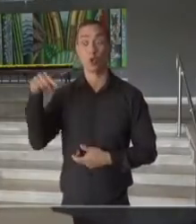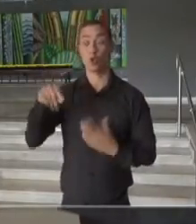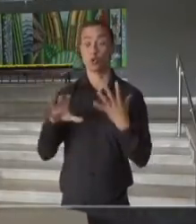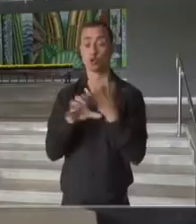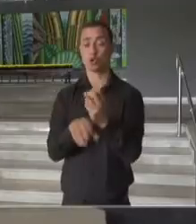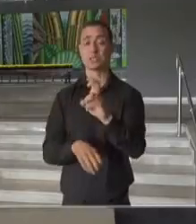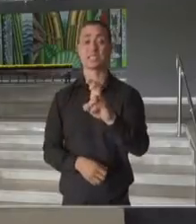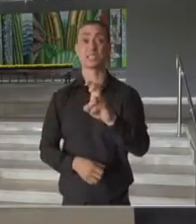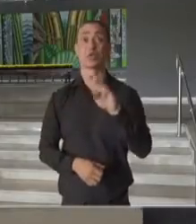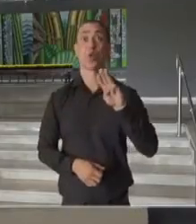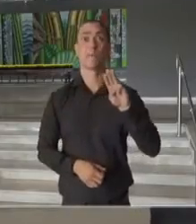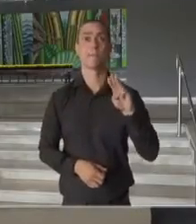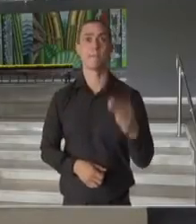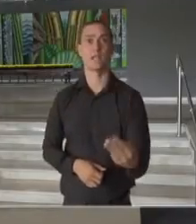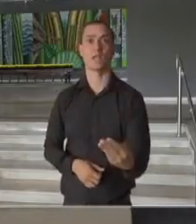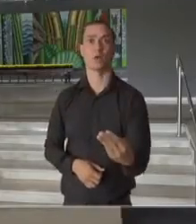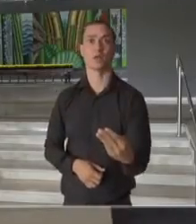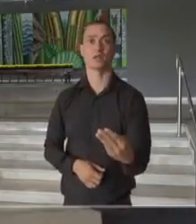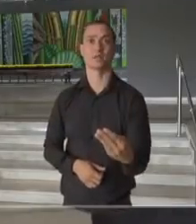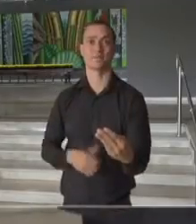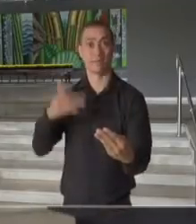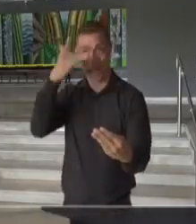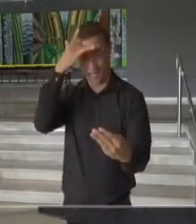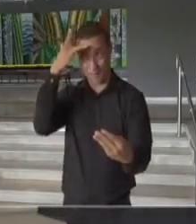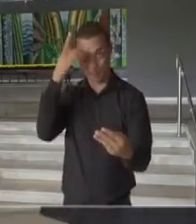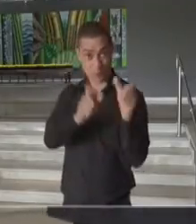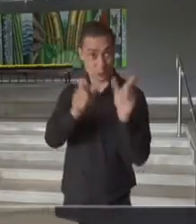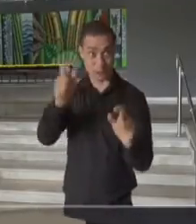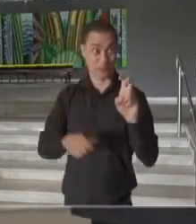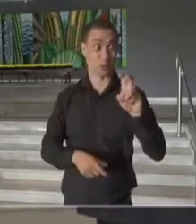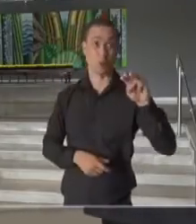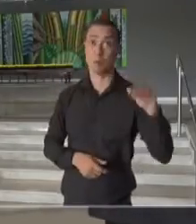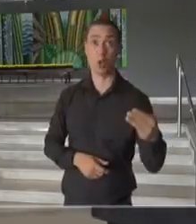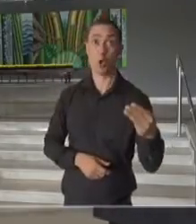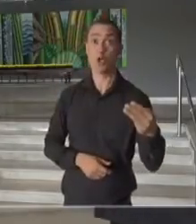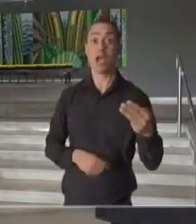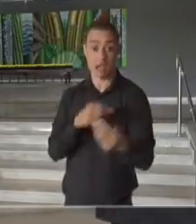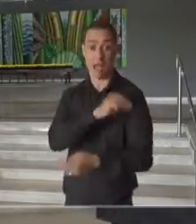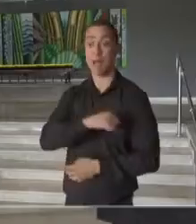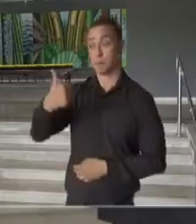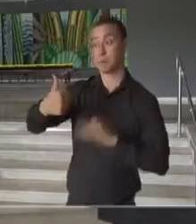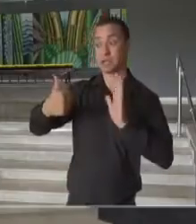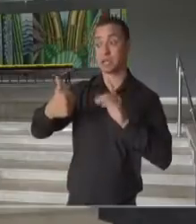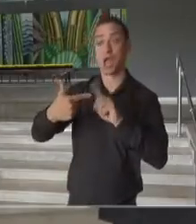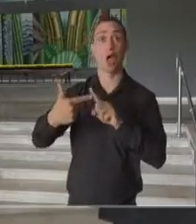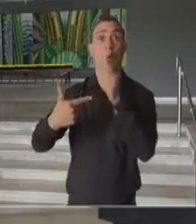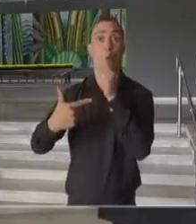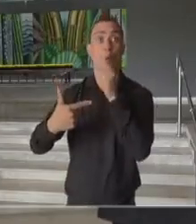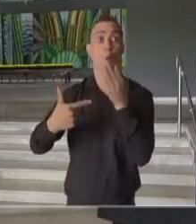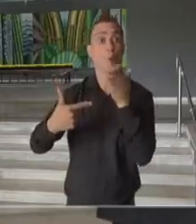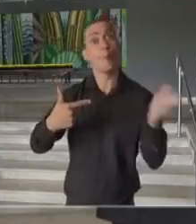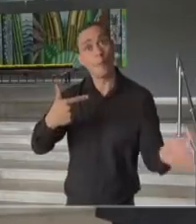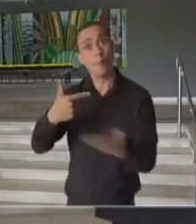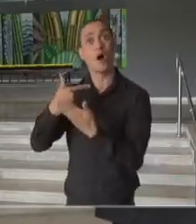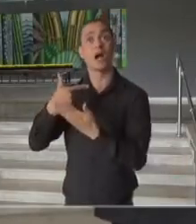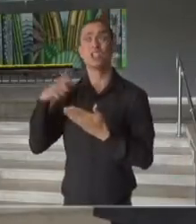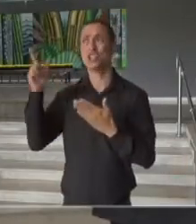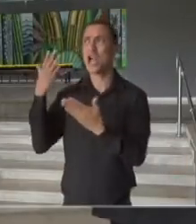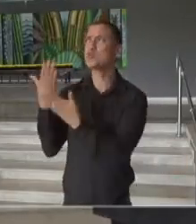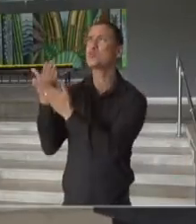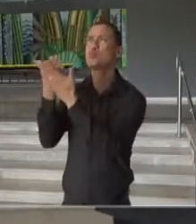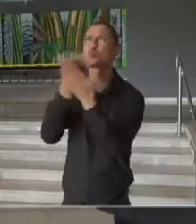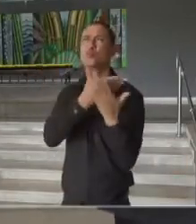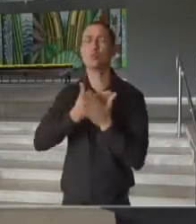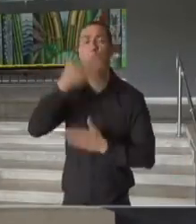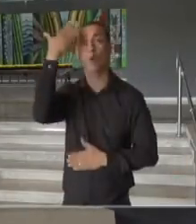milhões de pessoas que ainda não retornaram às unidades básicas de saúde. É muito importante, os estudos todos mostram